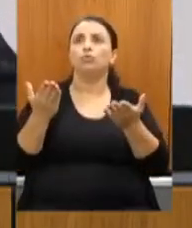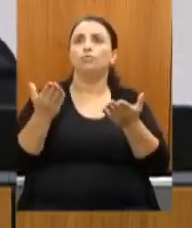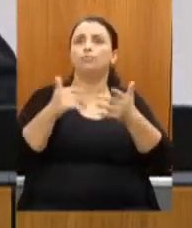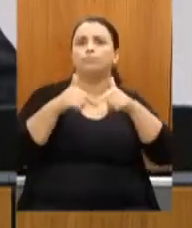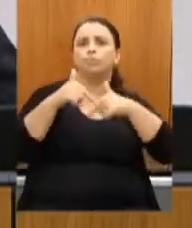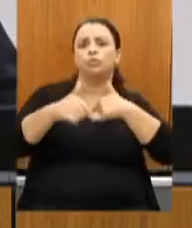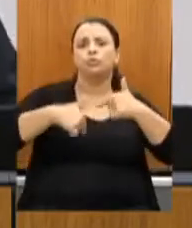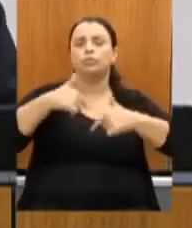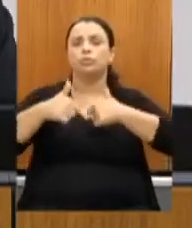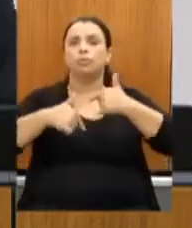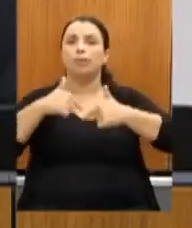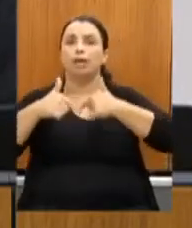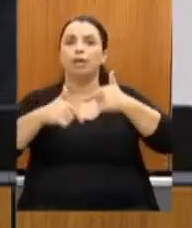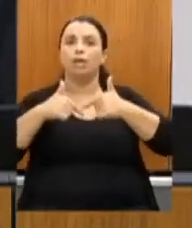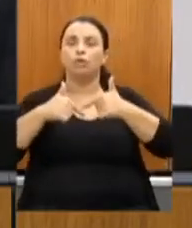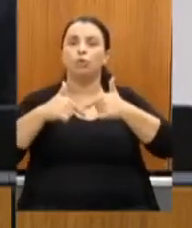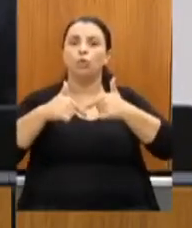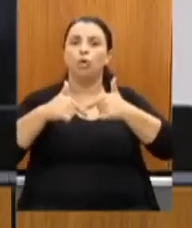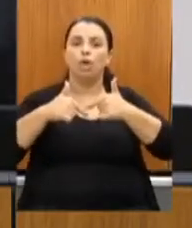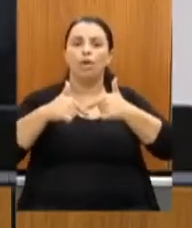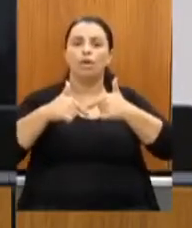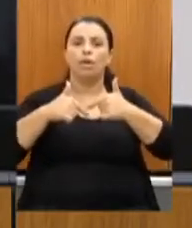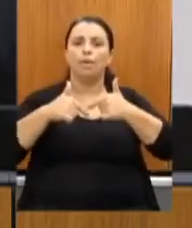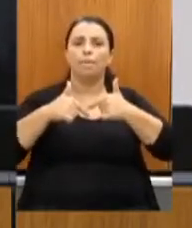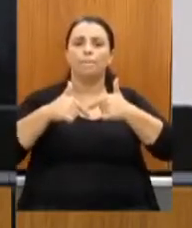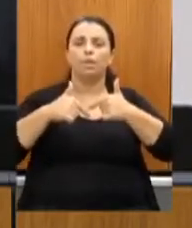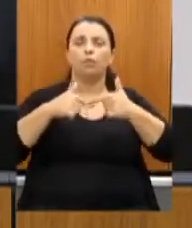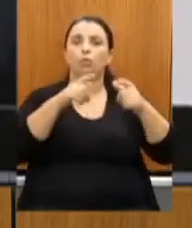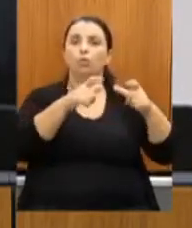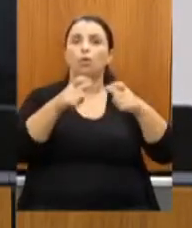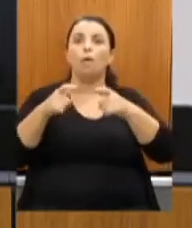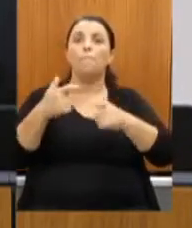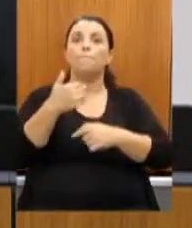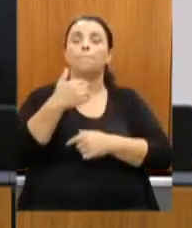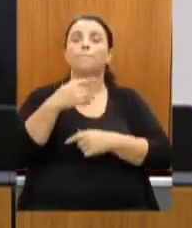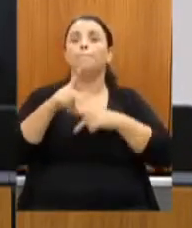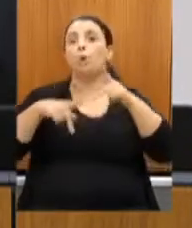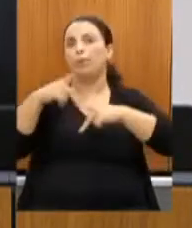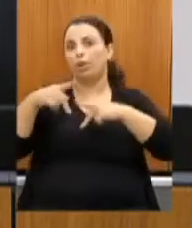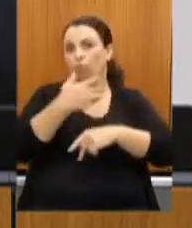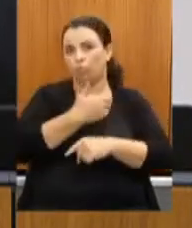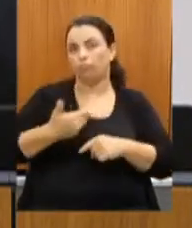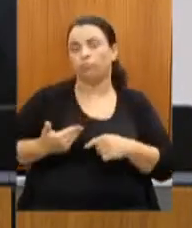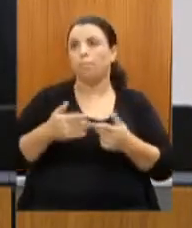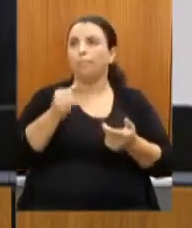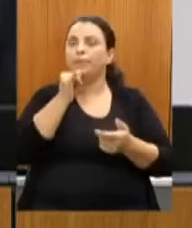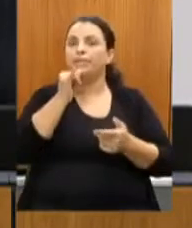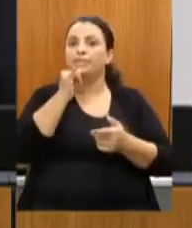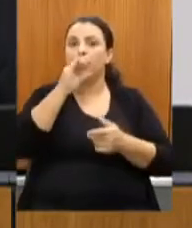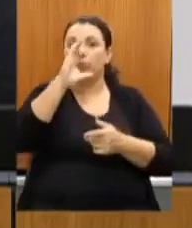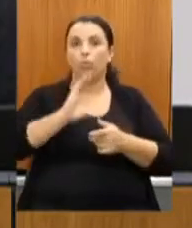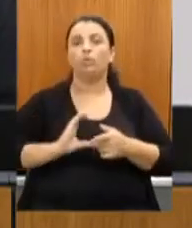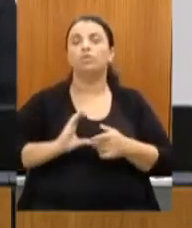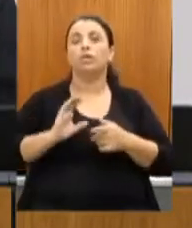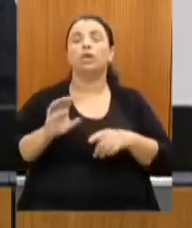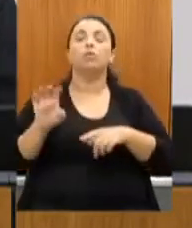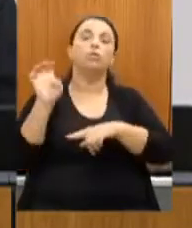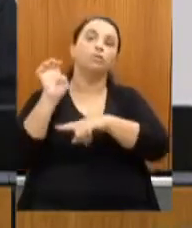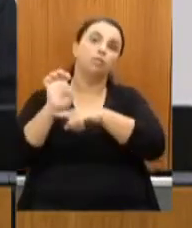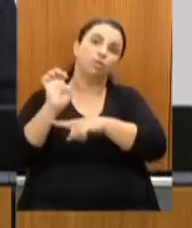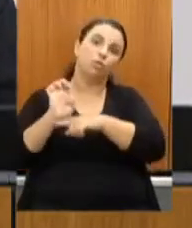segmentos públicos, a exemplo do nosso Conselho Estadual de Políticas